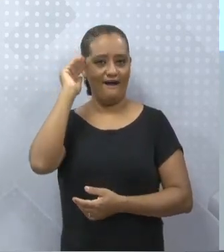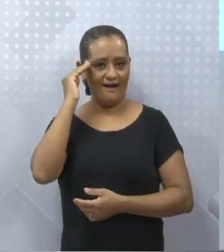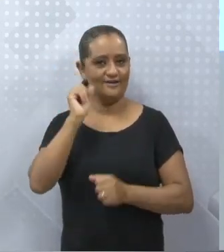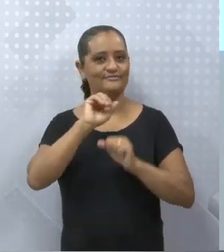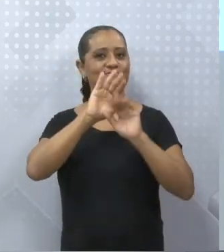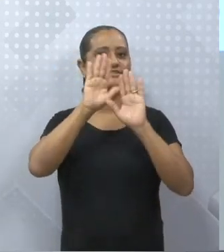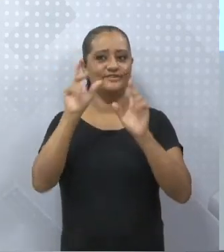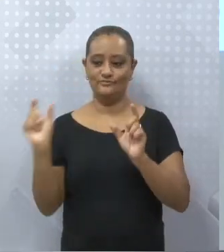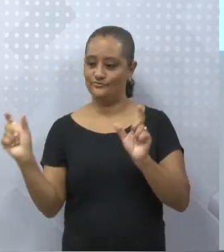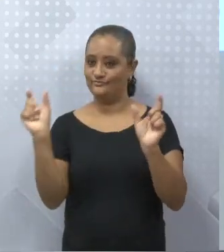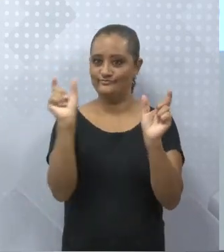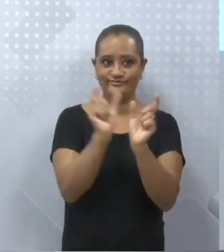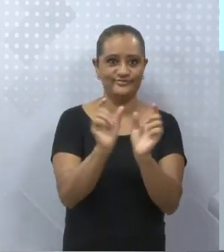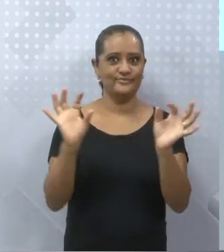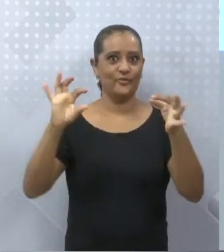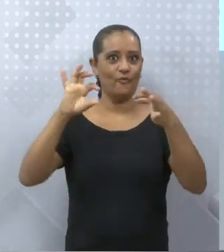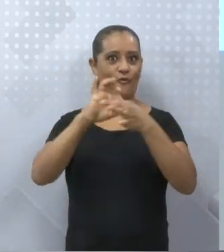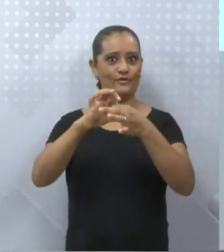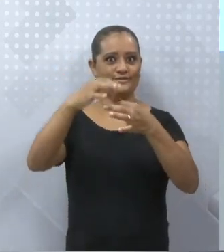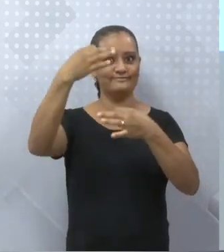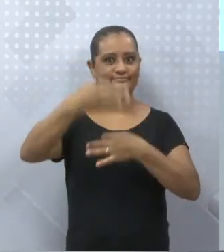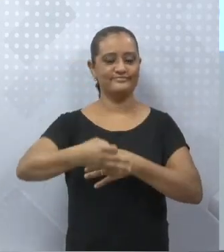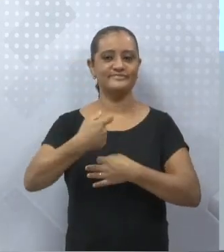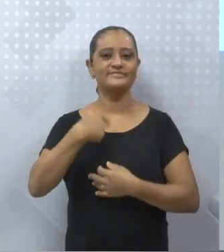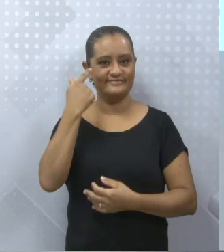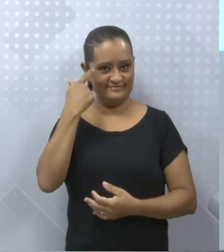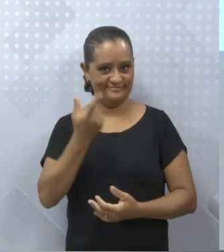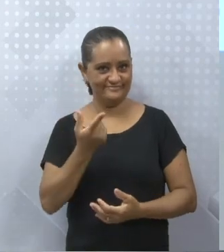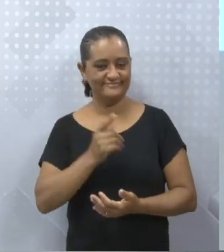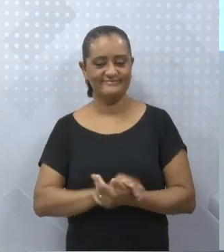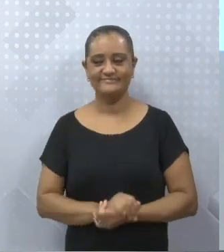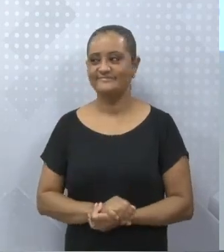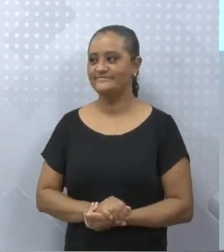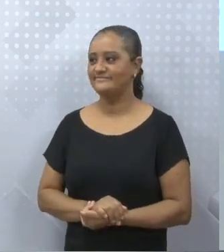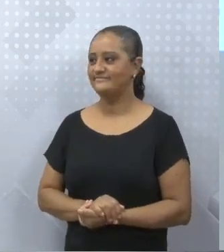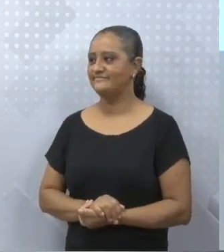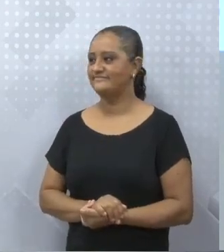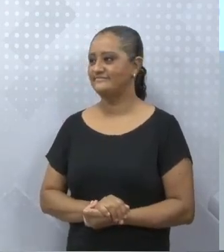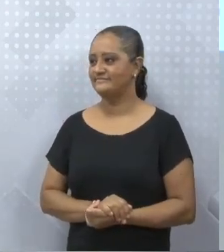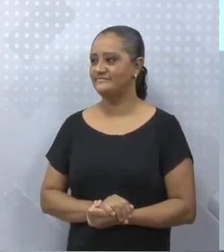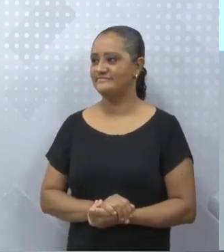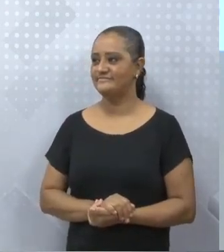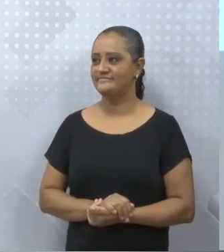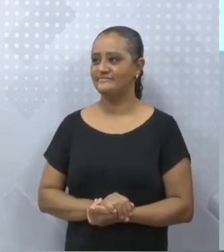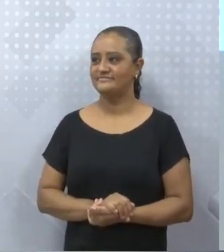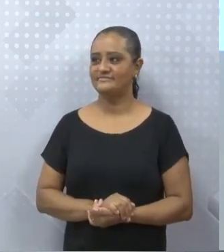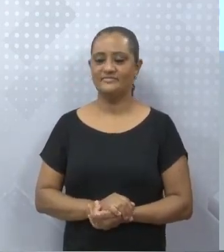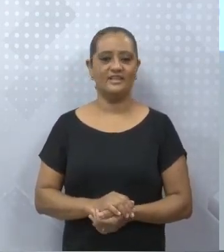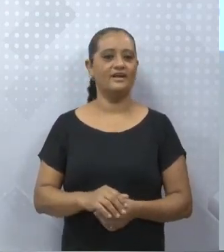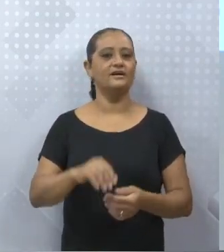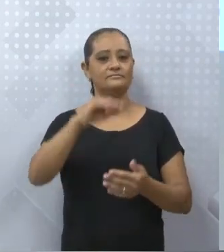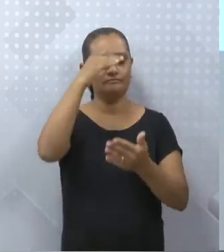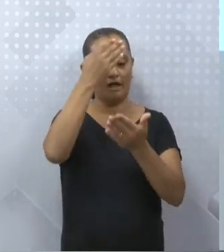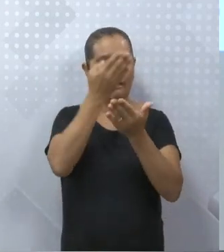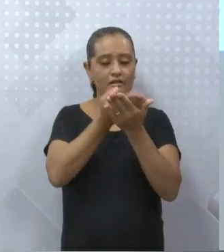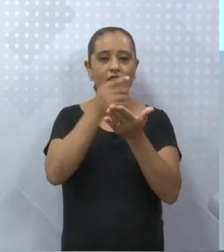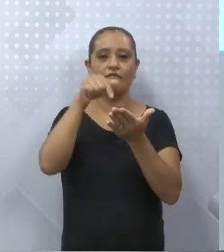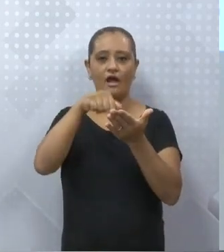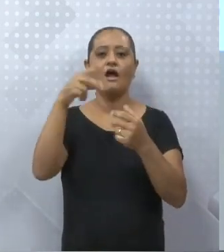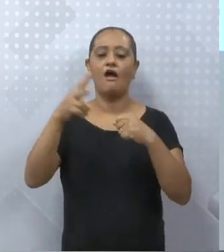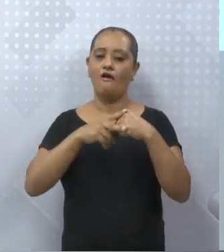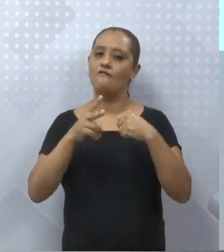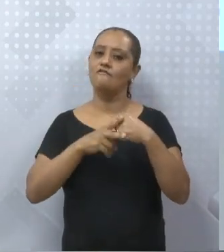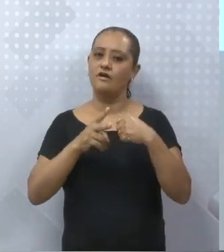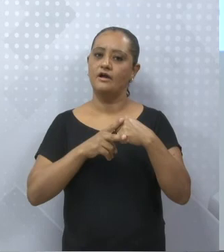preposição. A preposição é em. Logo, eu tenho um verbo o quê? Transitivo